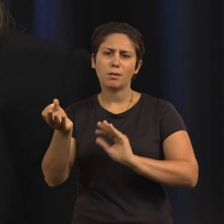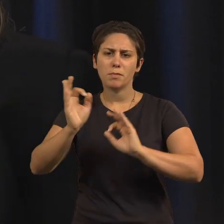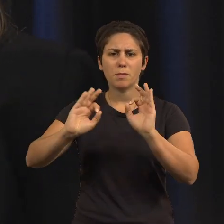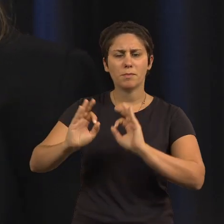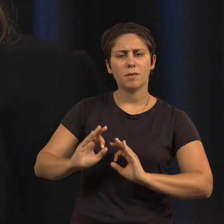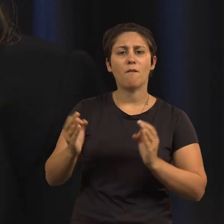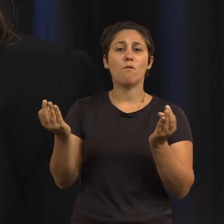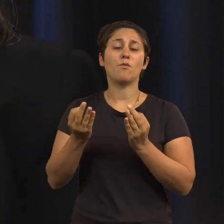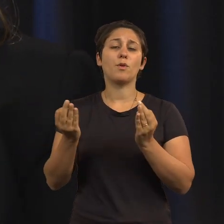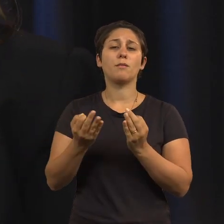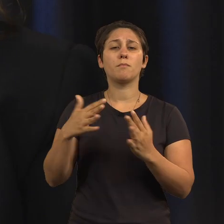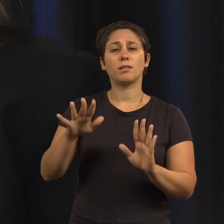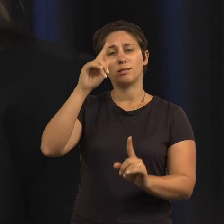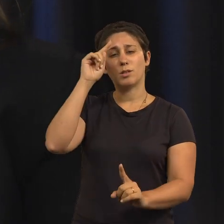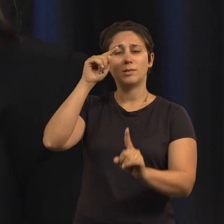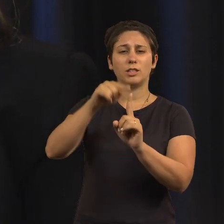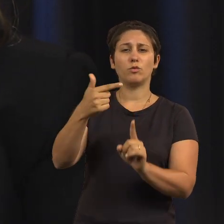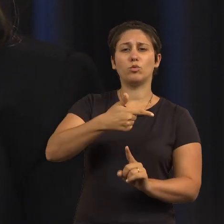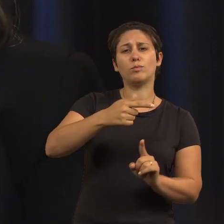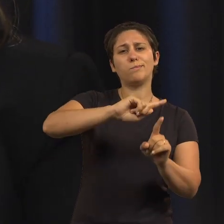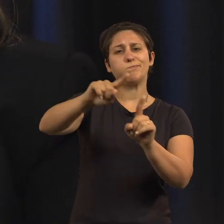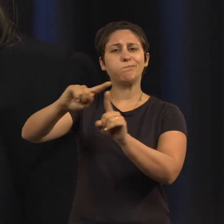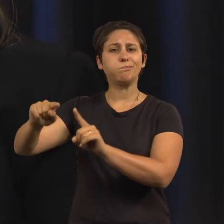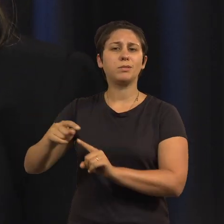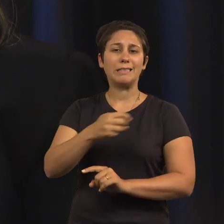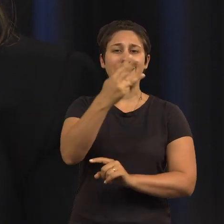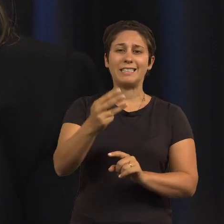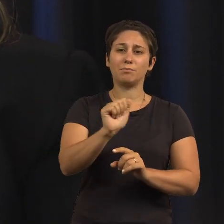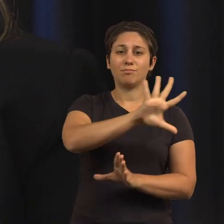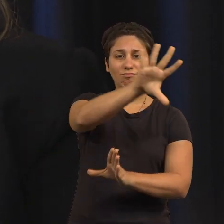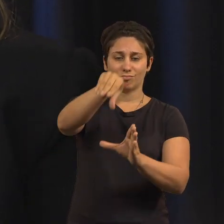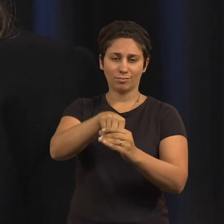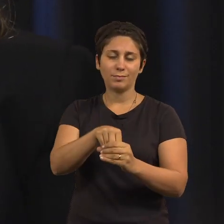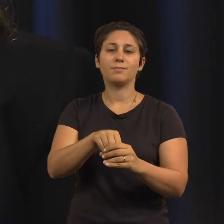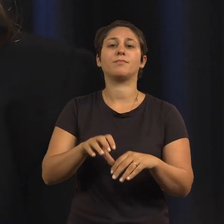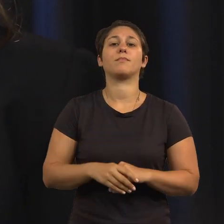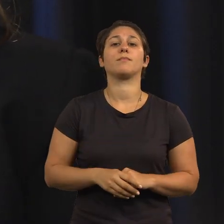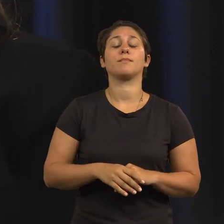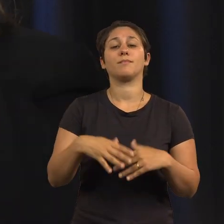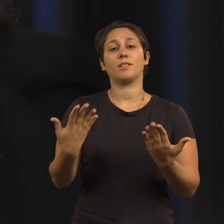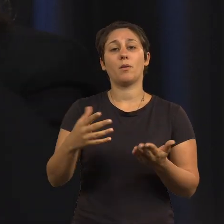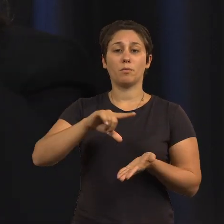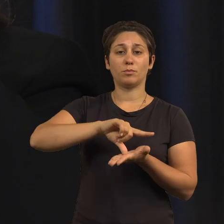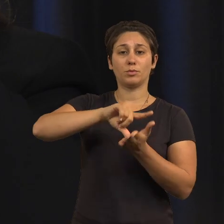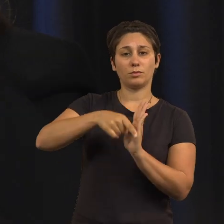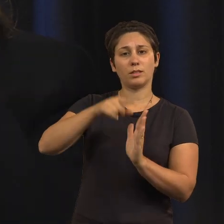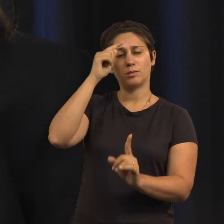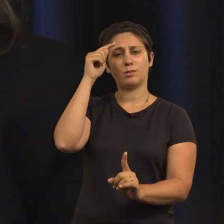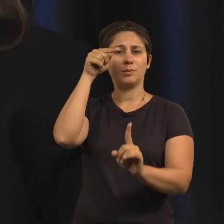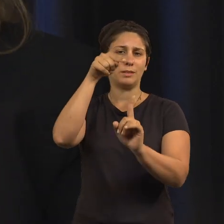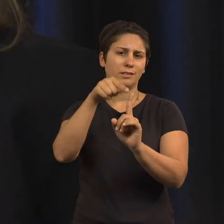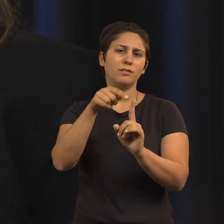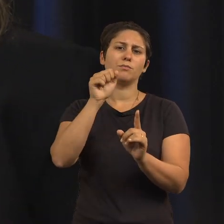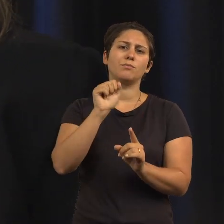mas de forma a abranger várias turmas aqui da ESEC e, portanto, o projeto que tem como objetivo trabalhar com